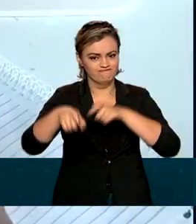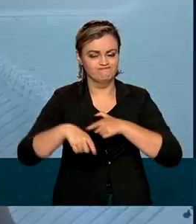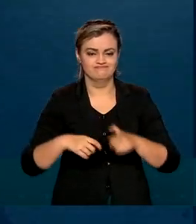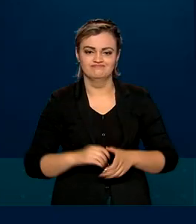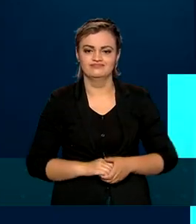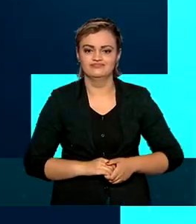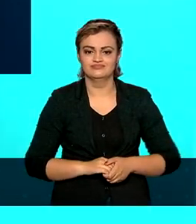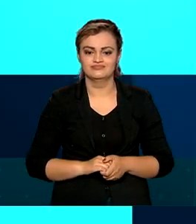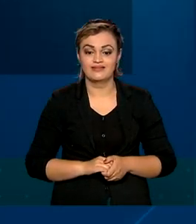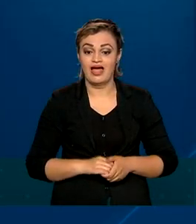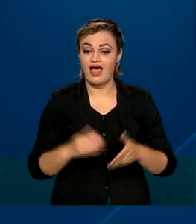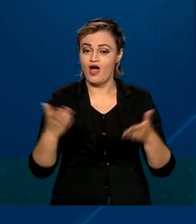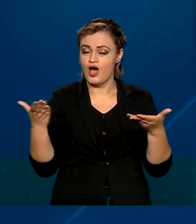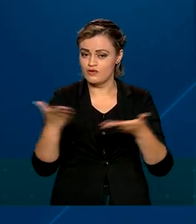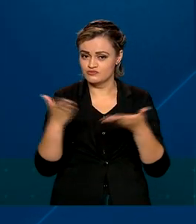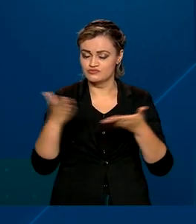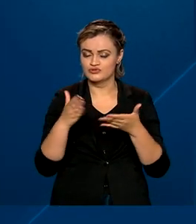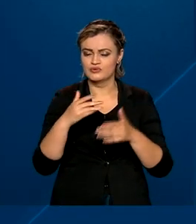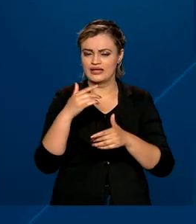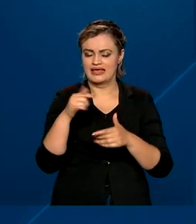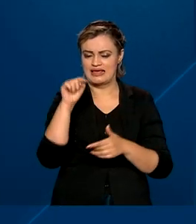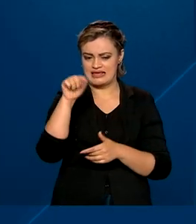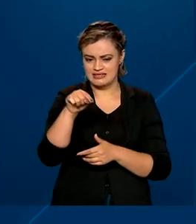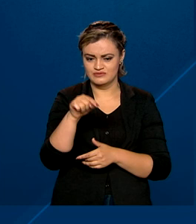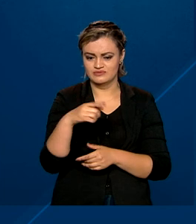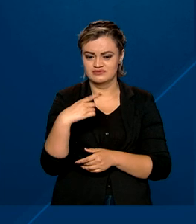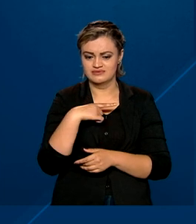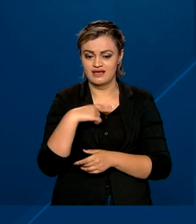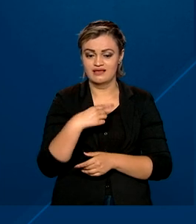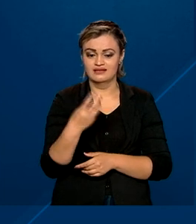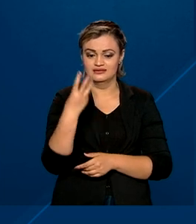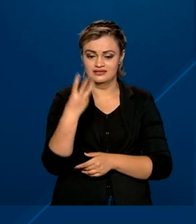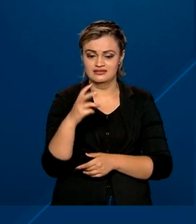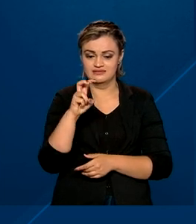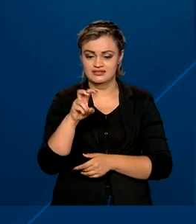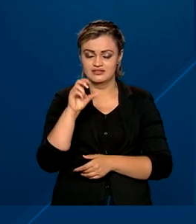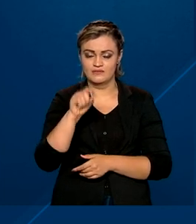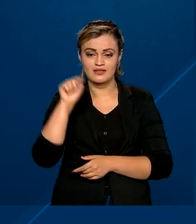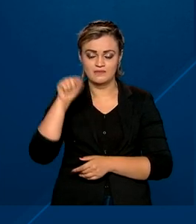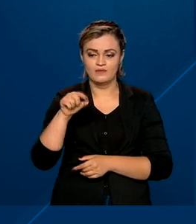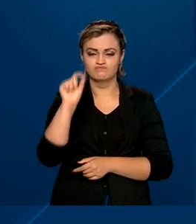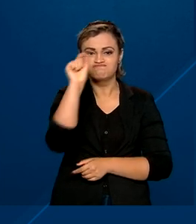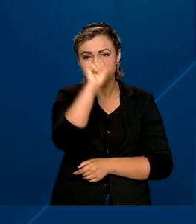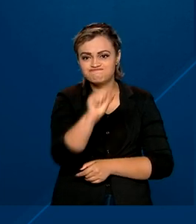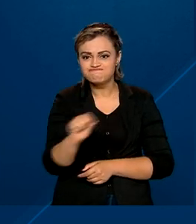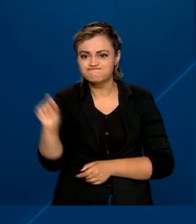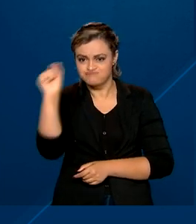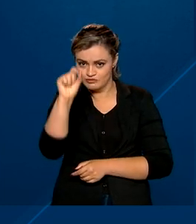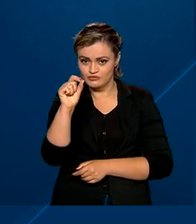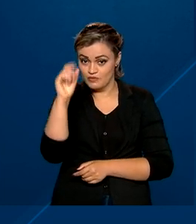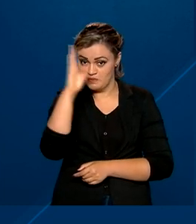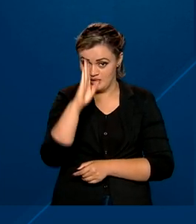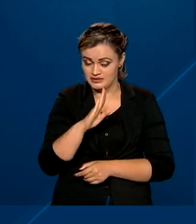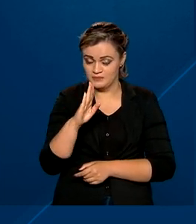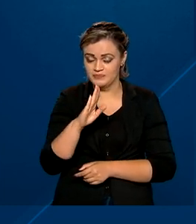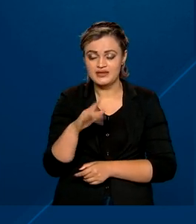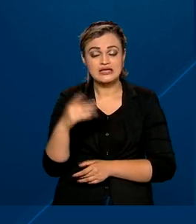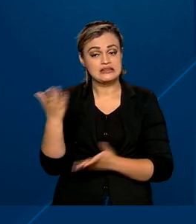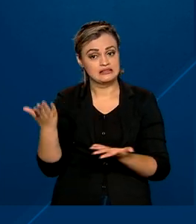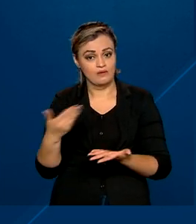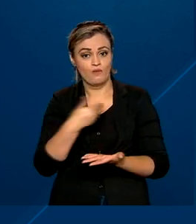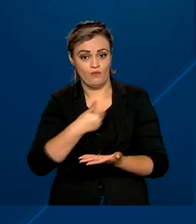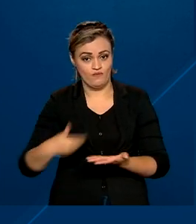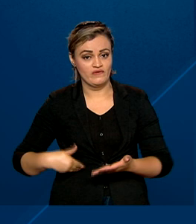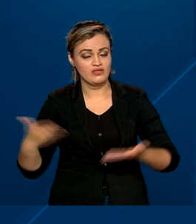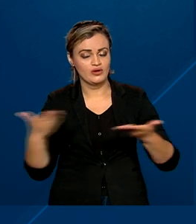urbanos. Atualmente, esse tipo de serviço conta com 350 mil pontos no país. A estimativa do governo é que a